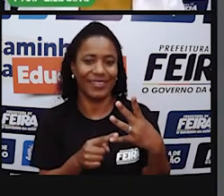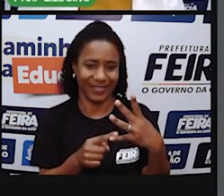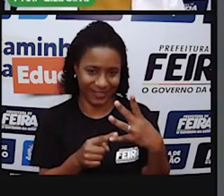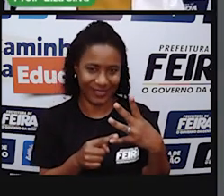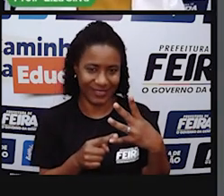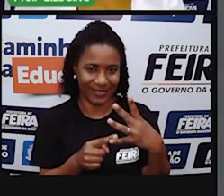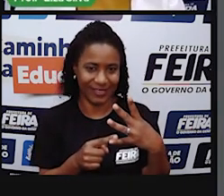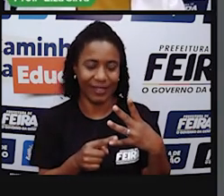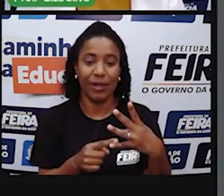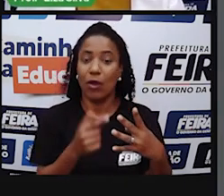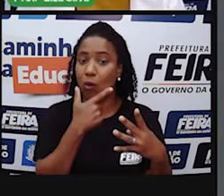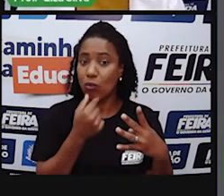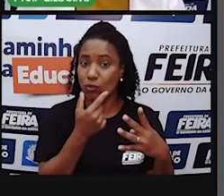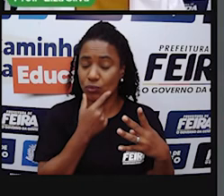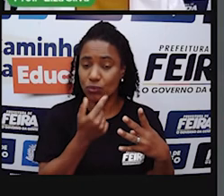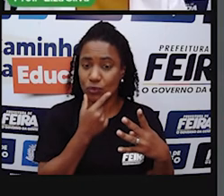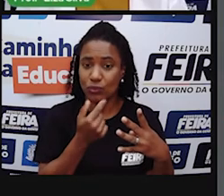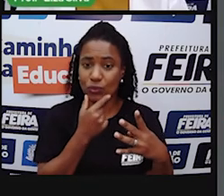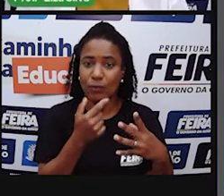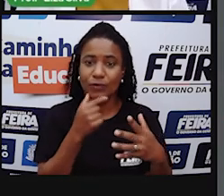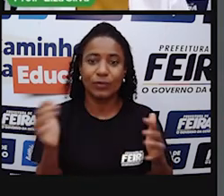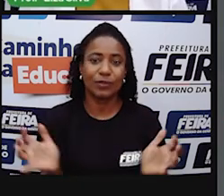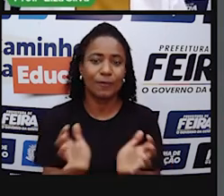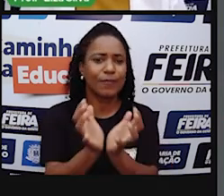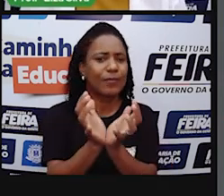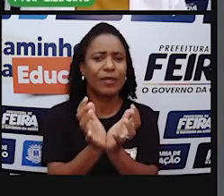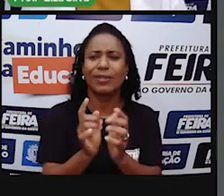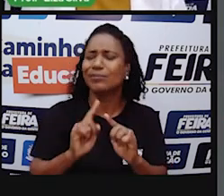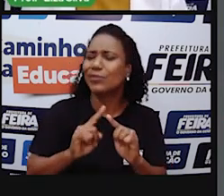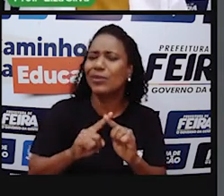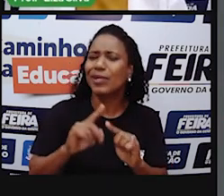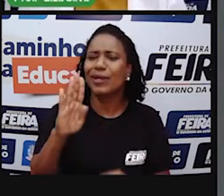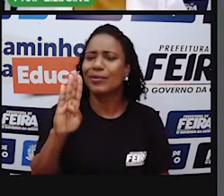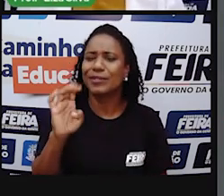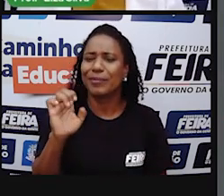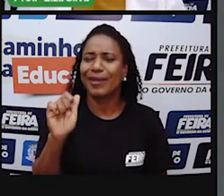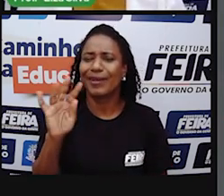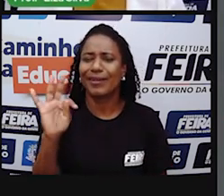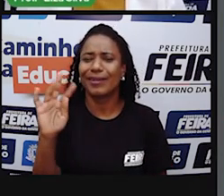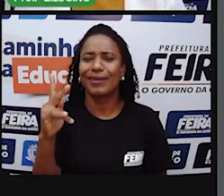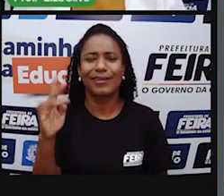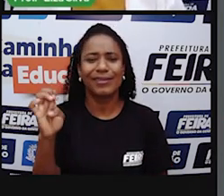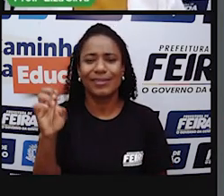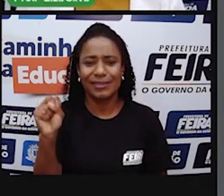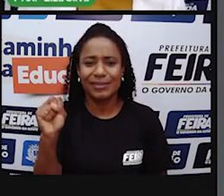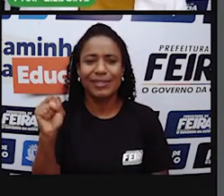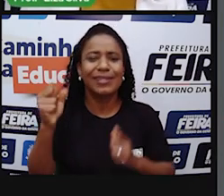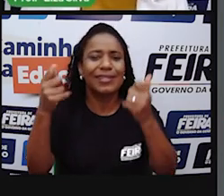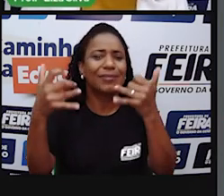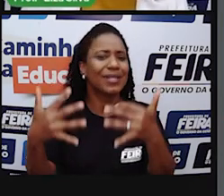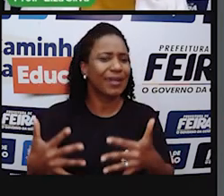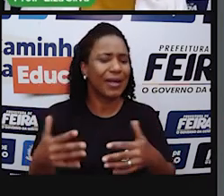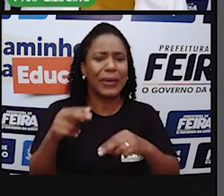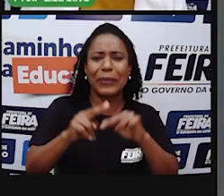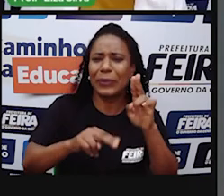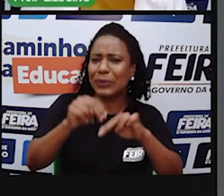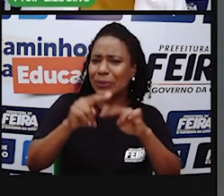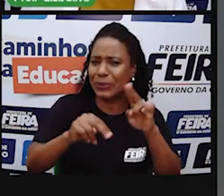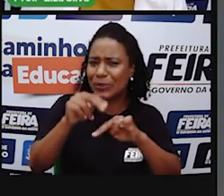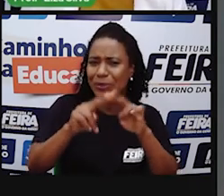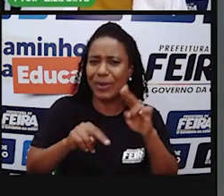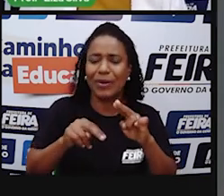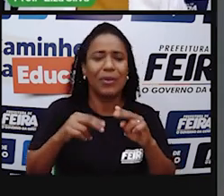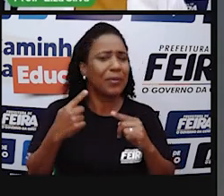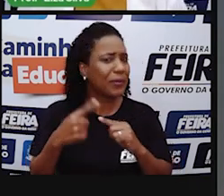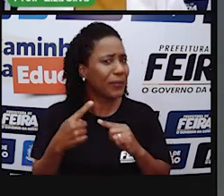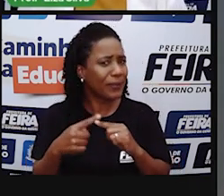Harrison E Ringo Starr Bom, e por que Vamos falar Dessa banda Discutindo Festas Juninas?